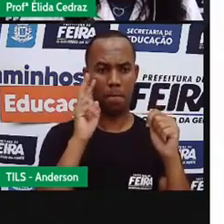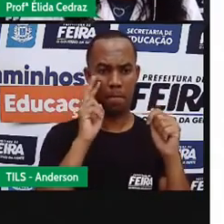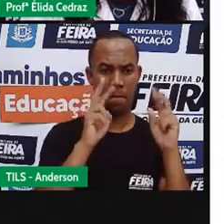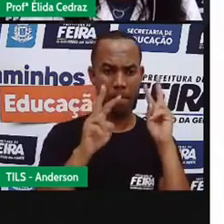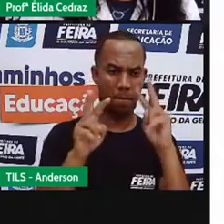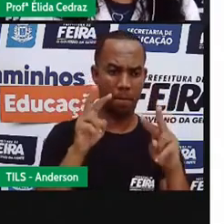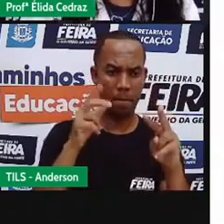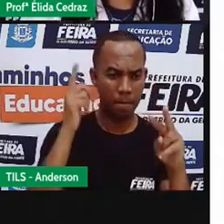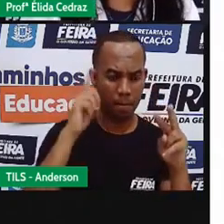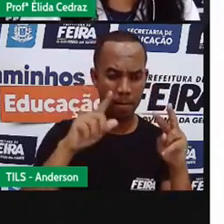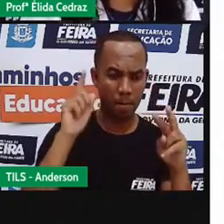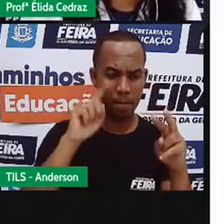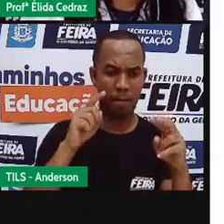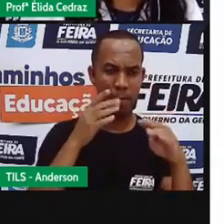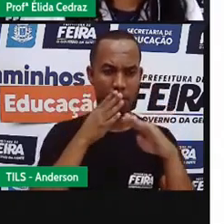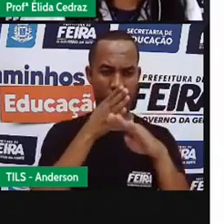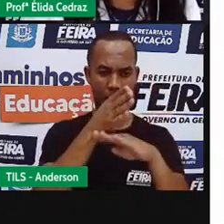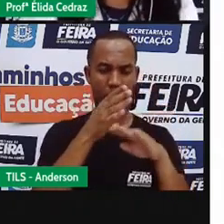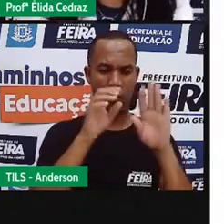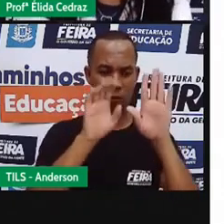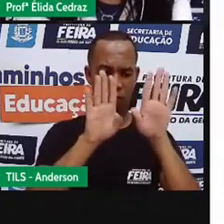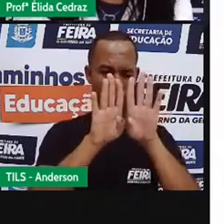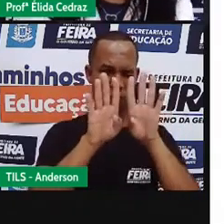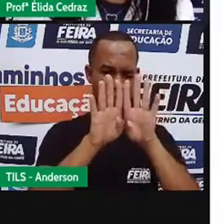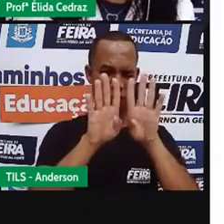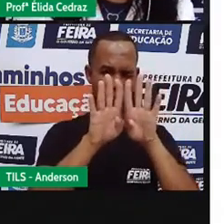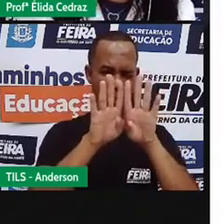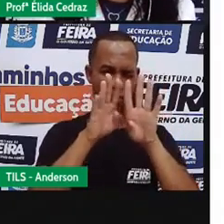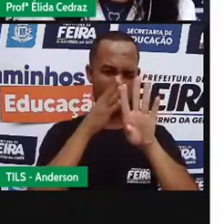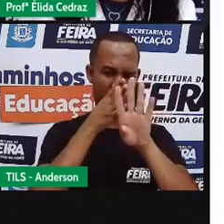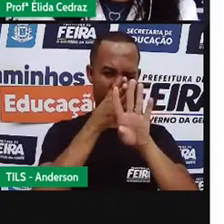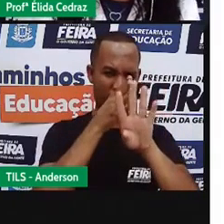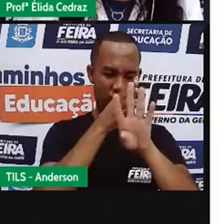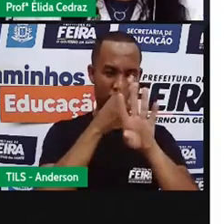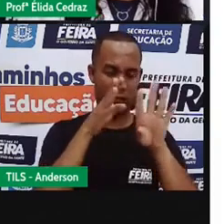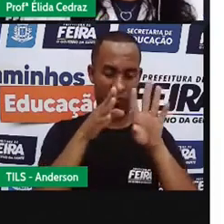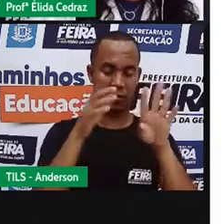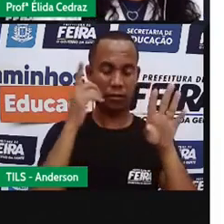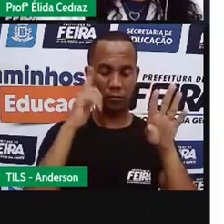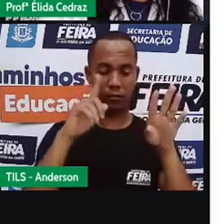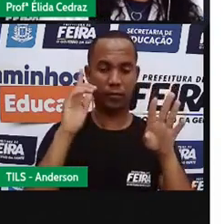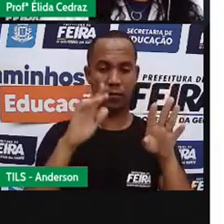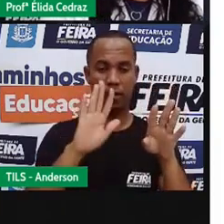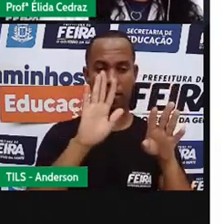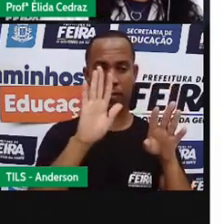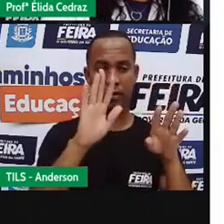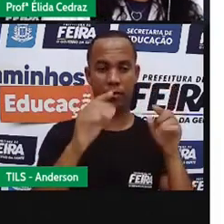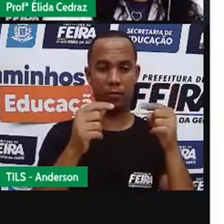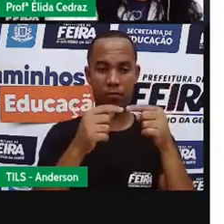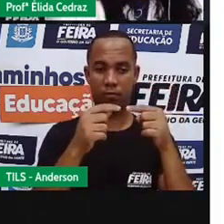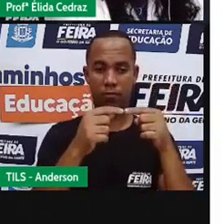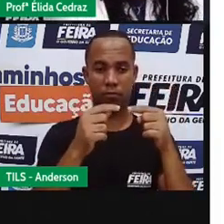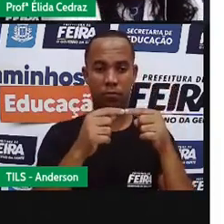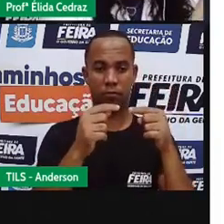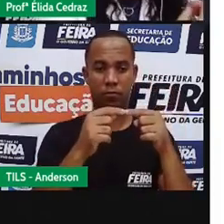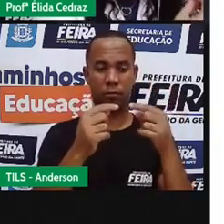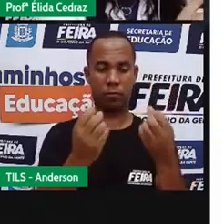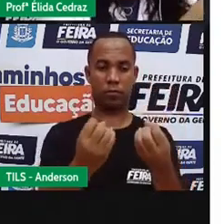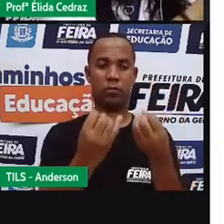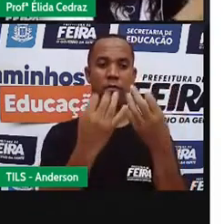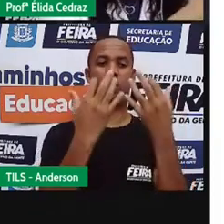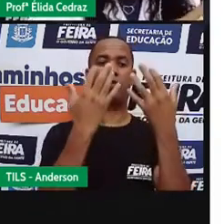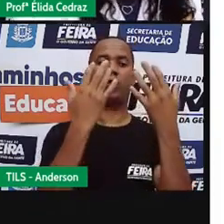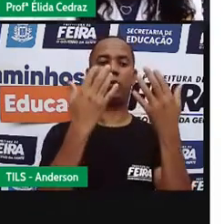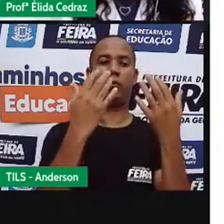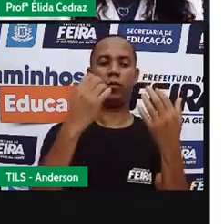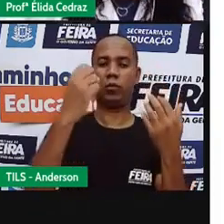e que permite a passagem da luz através deles. Se um objeto, ele recebe a luz